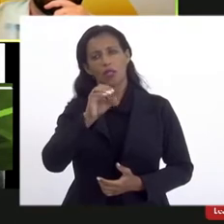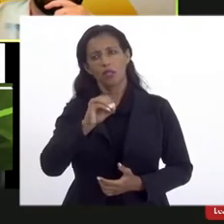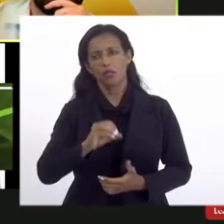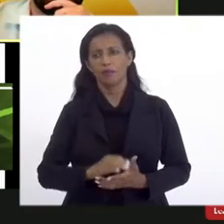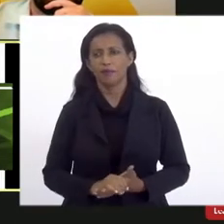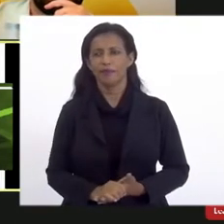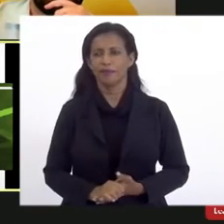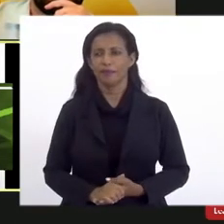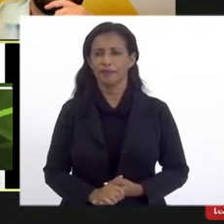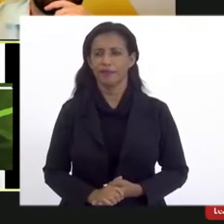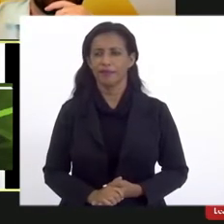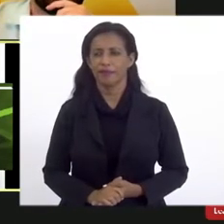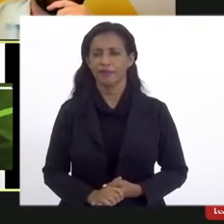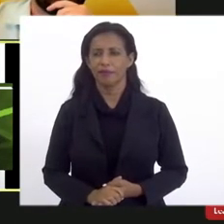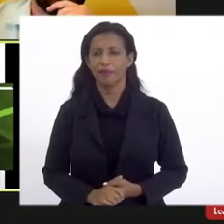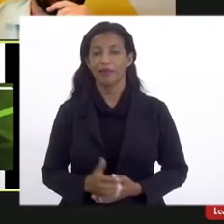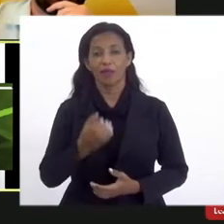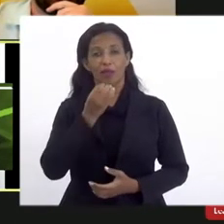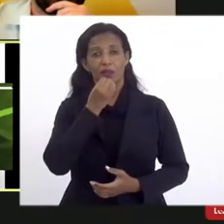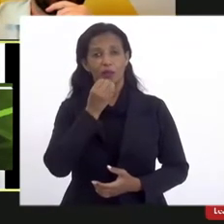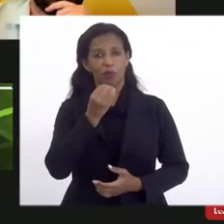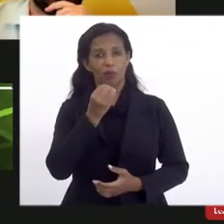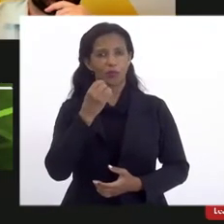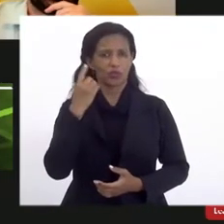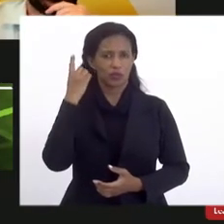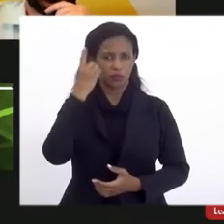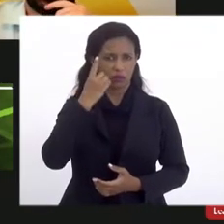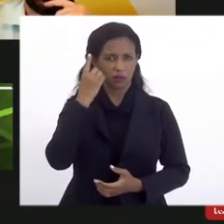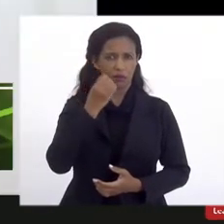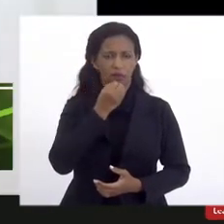Bom dia, deputado Serfini, bom dia a todos.